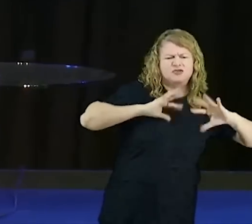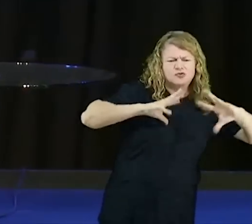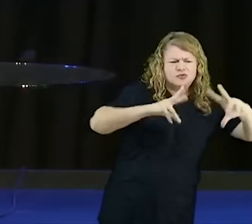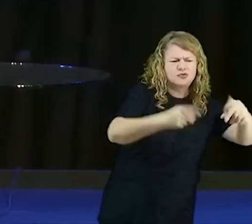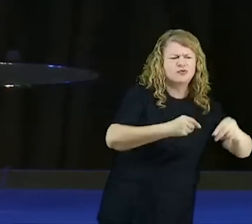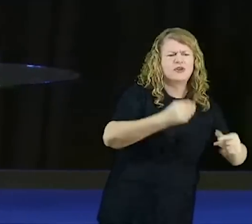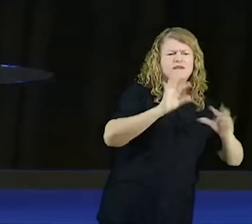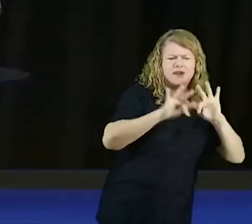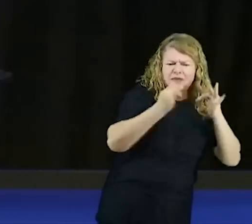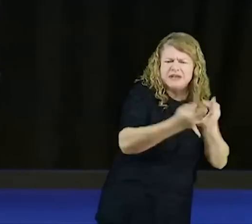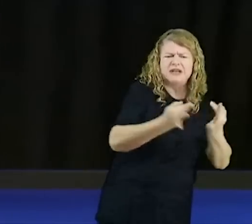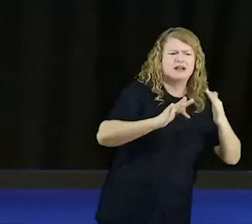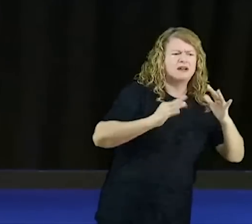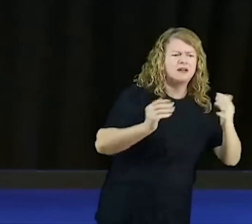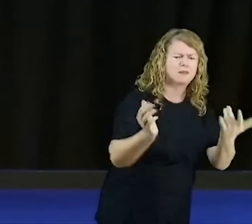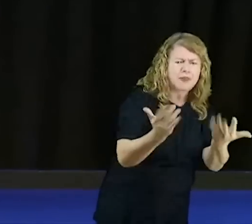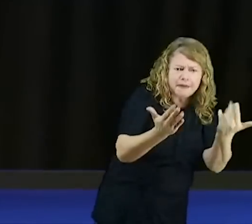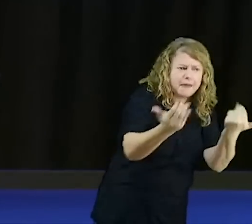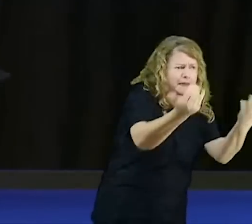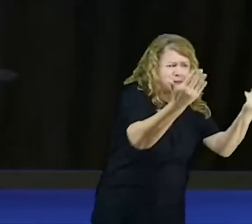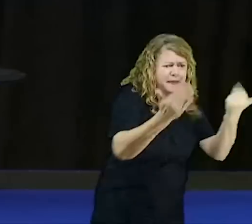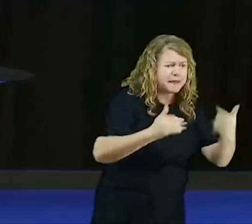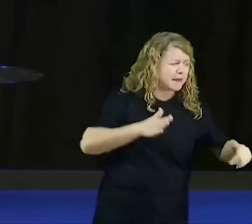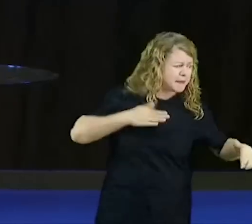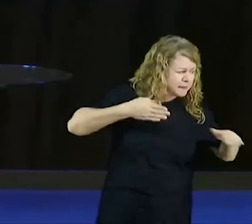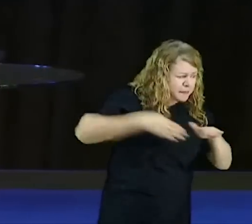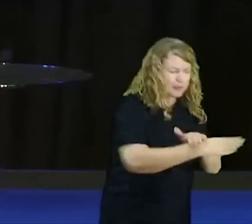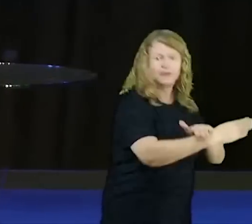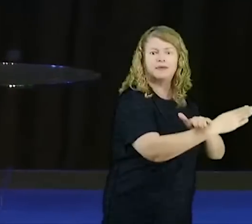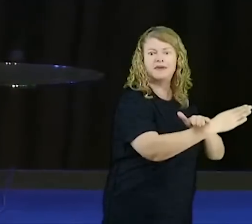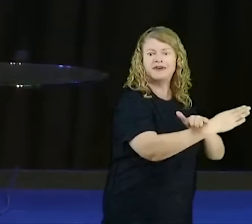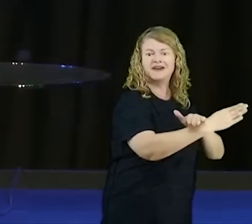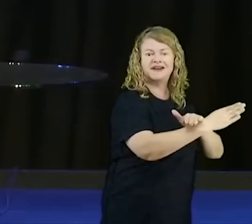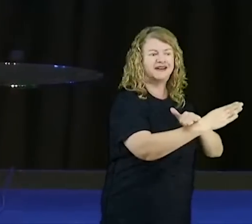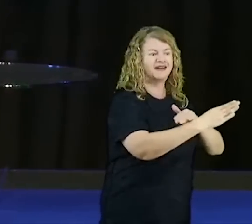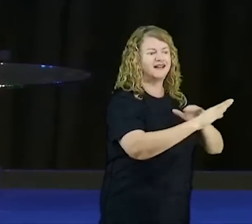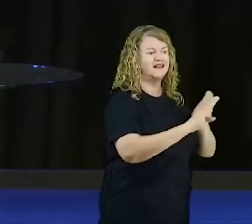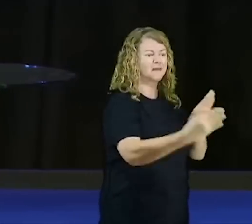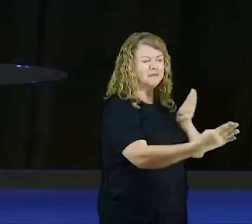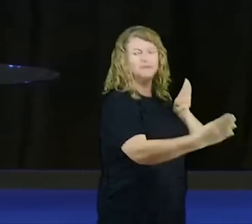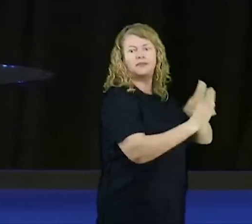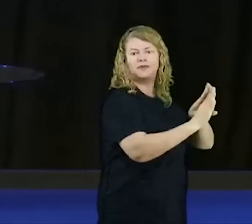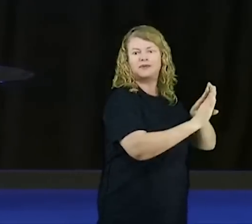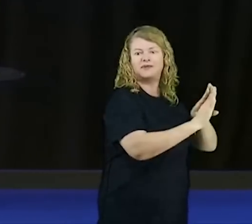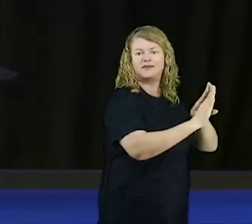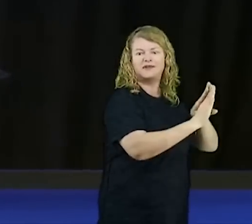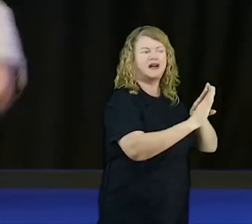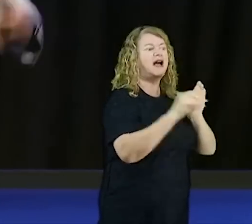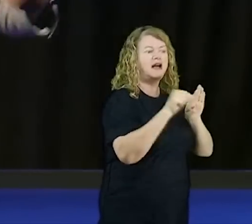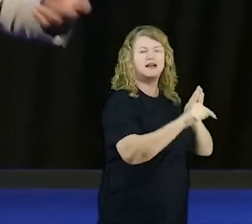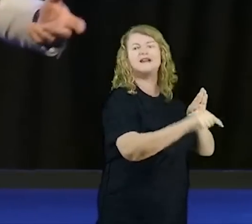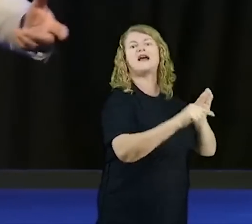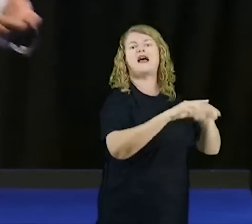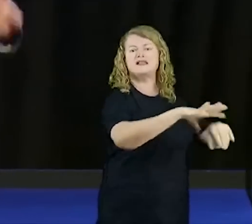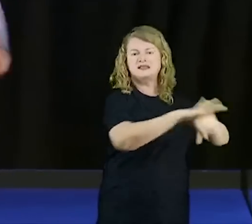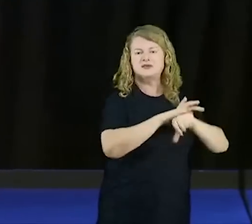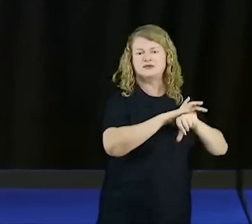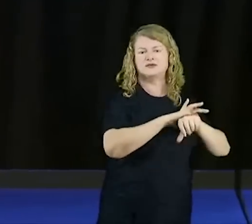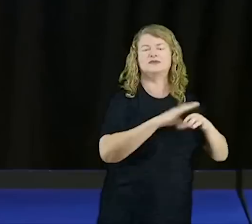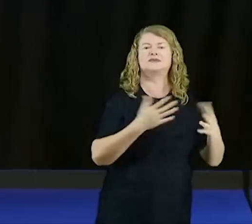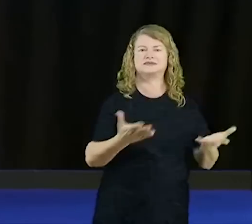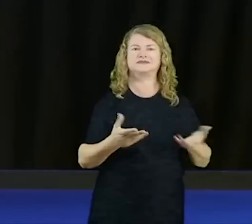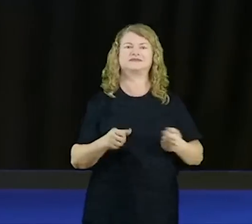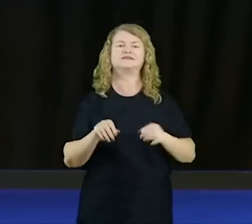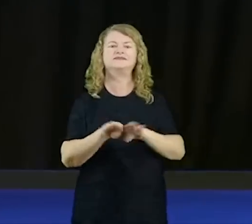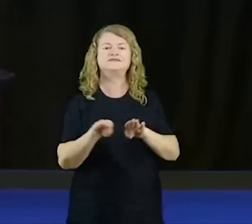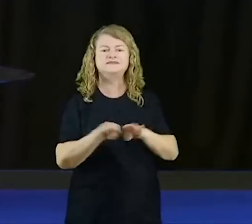a gente chama de forte, então em Natal tem o forte dos reis magos, Natal, capital do Rio Grande do Norte, nosso